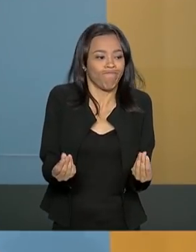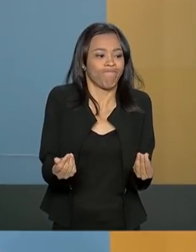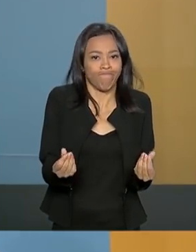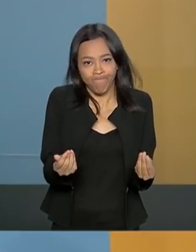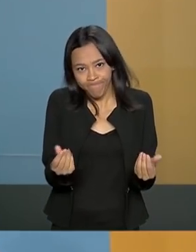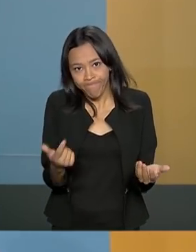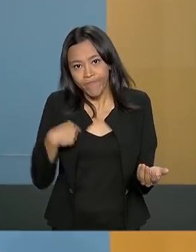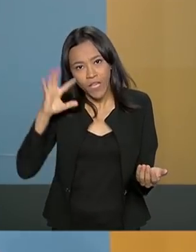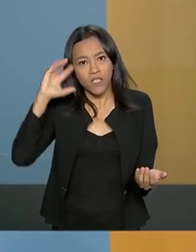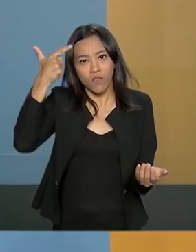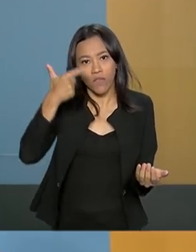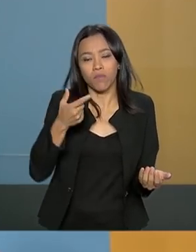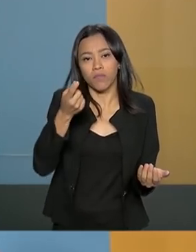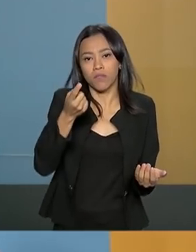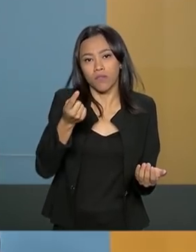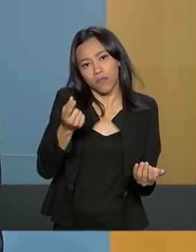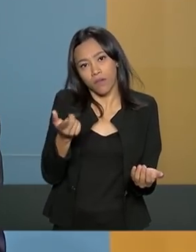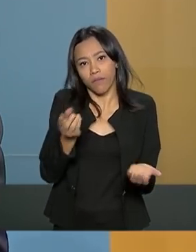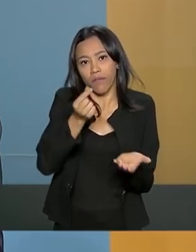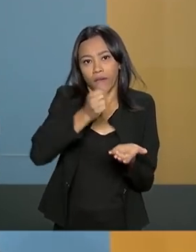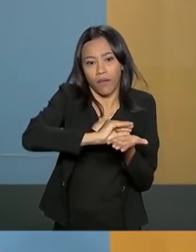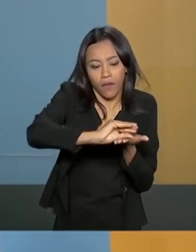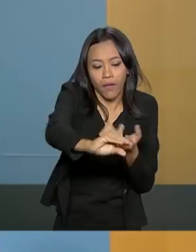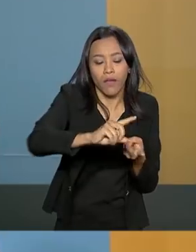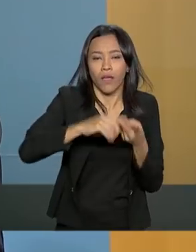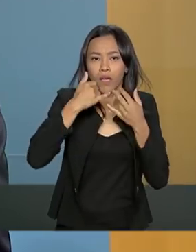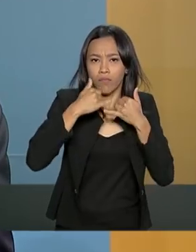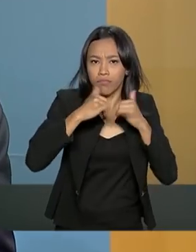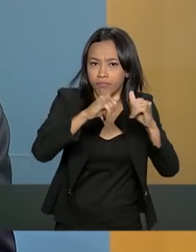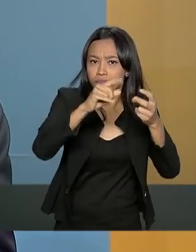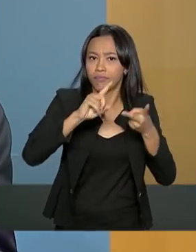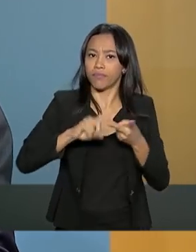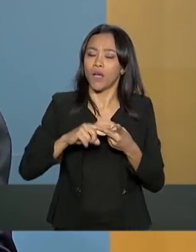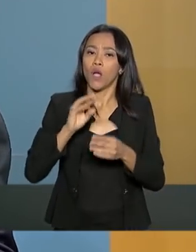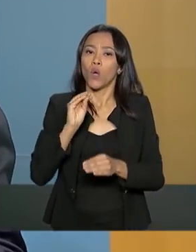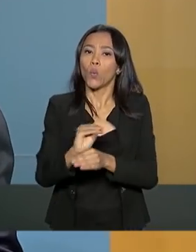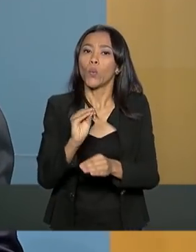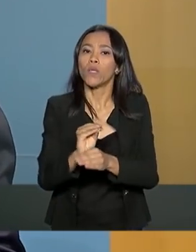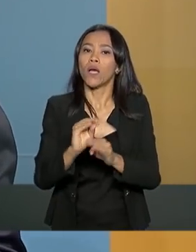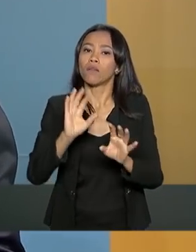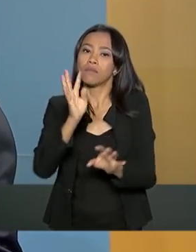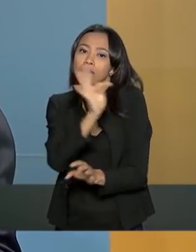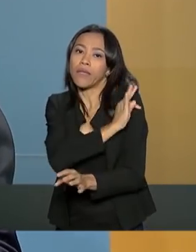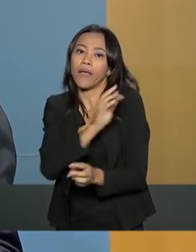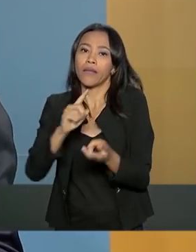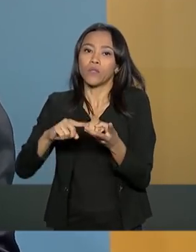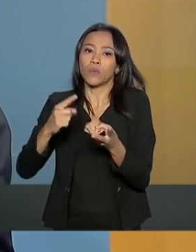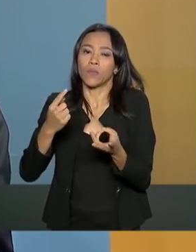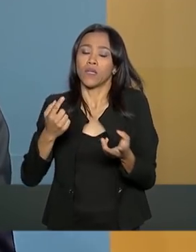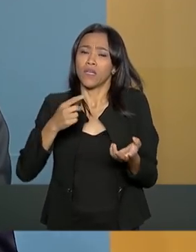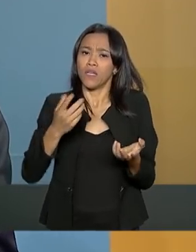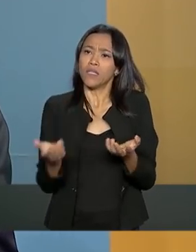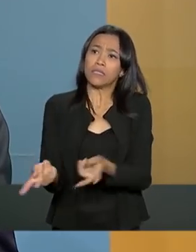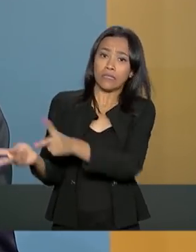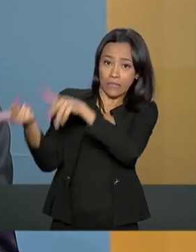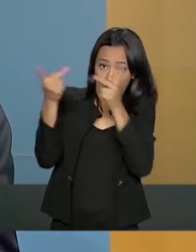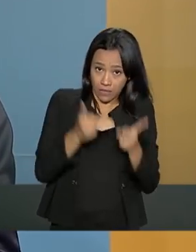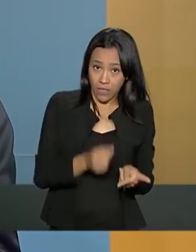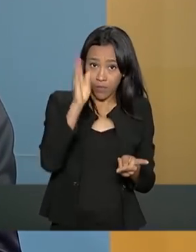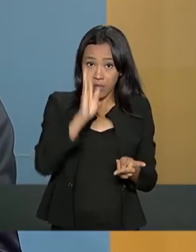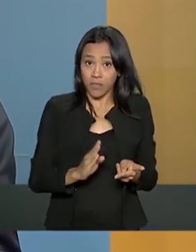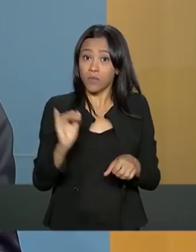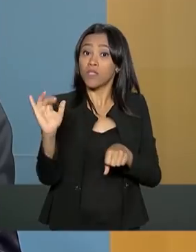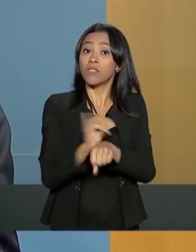nisso energia, cuidado técnico, financeiro, e trazer para o Brasil uma série de mecanismos, inclusive,